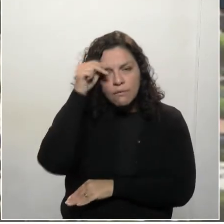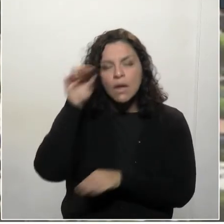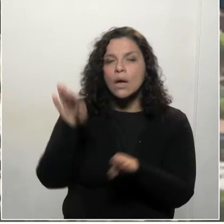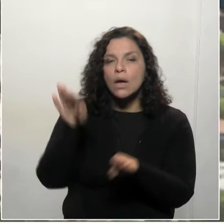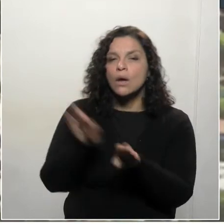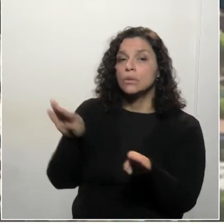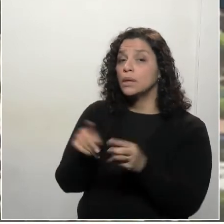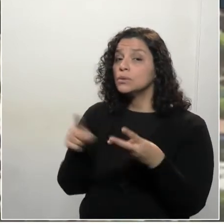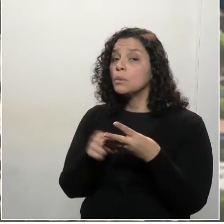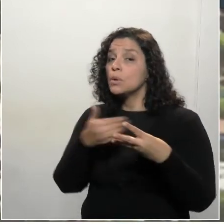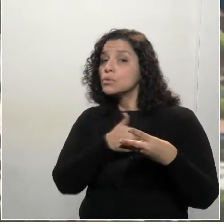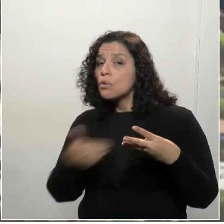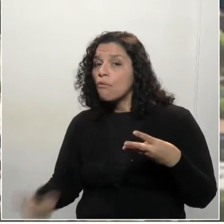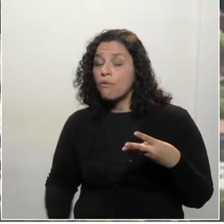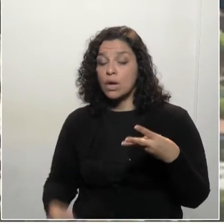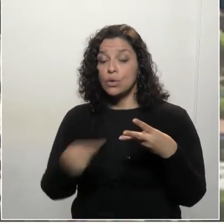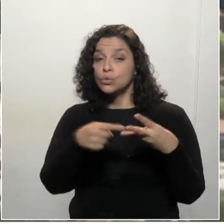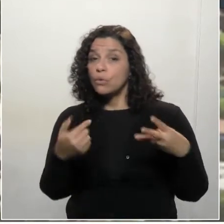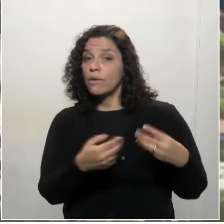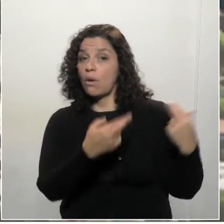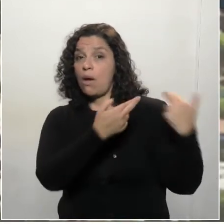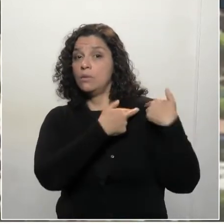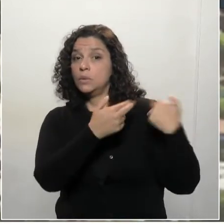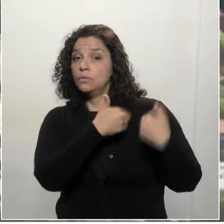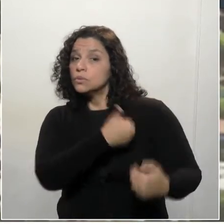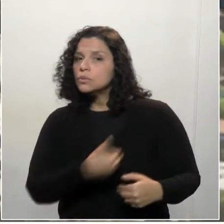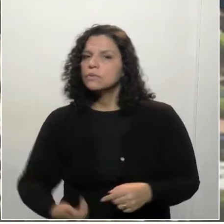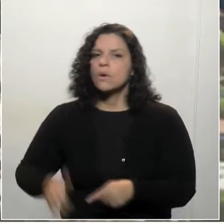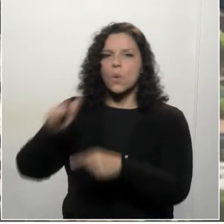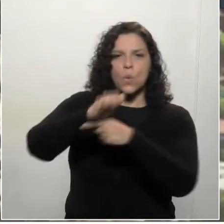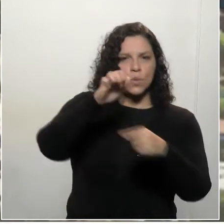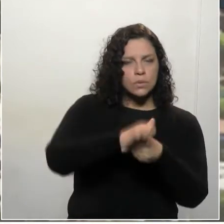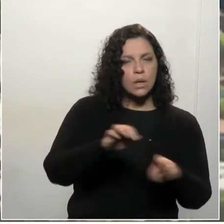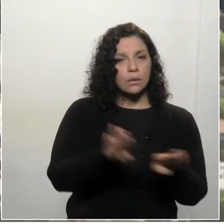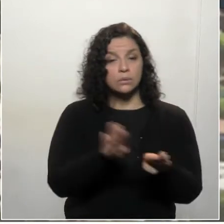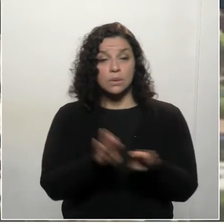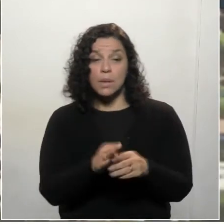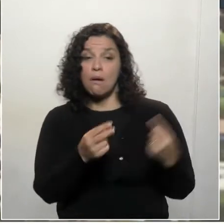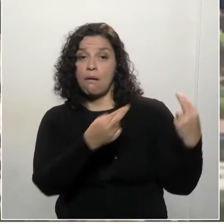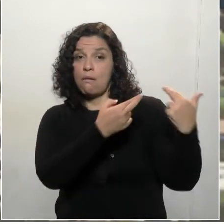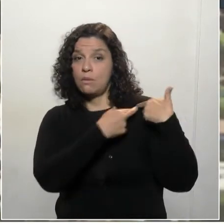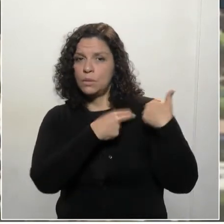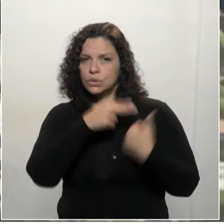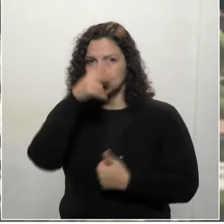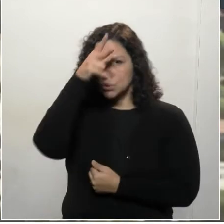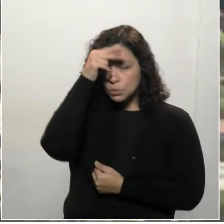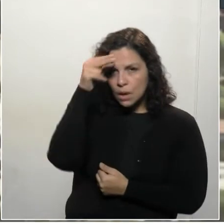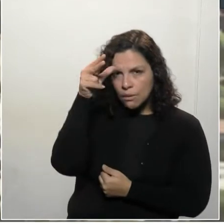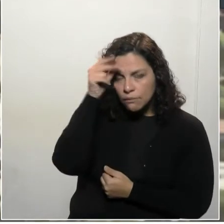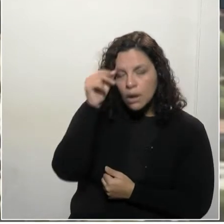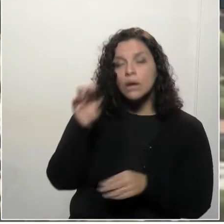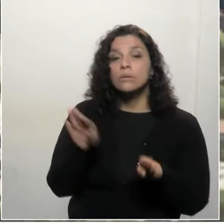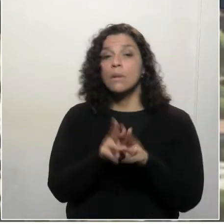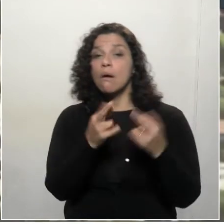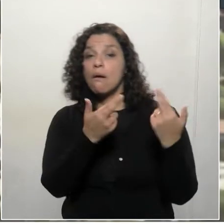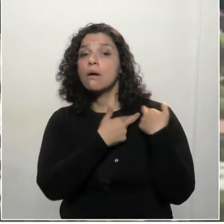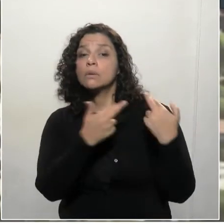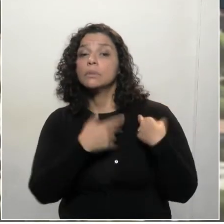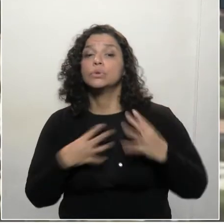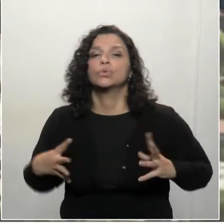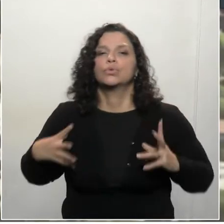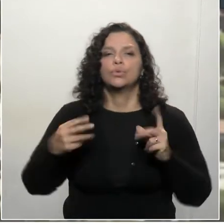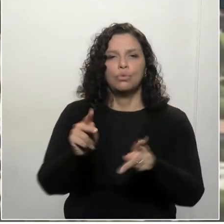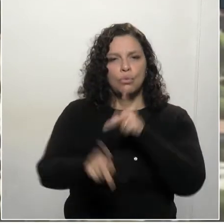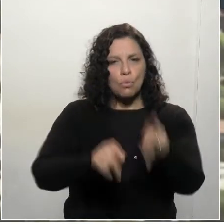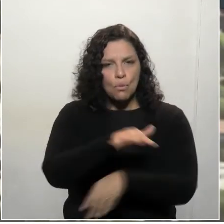a responsabilidade dos governos estaduais, a responsabilidade dos prefeitos, a responsabilidade de toda a